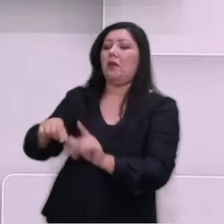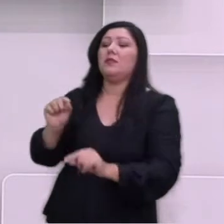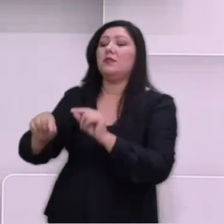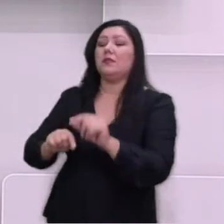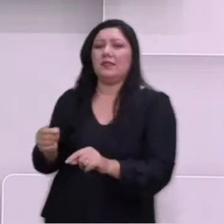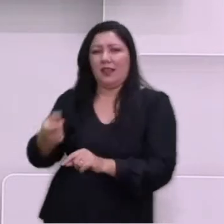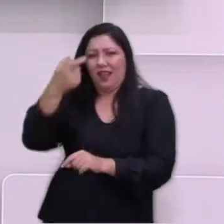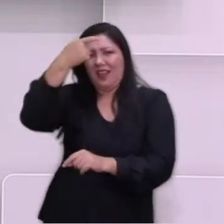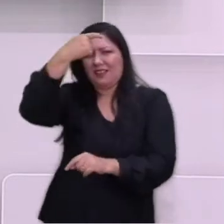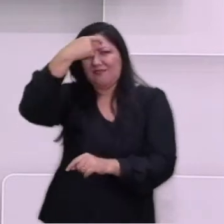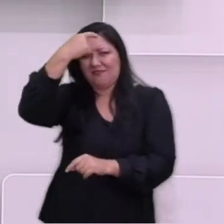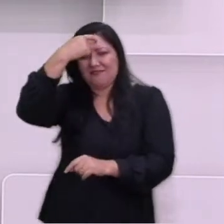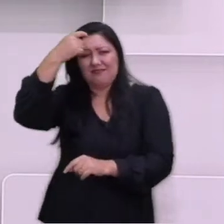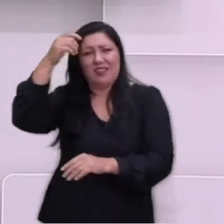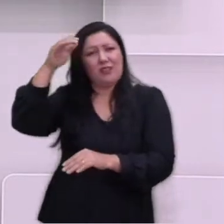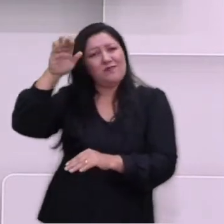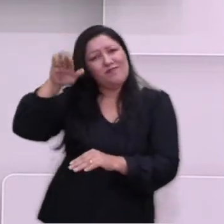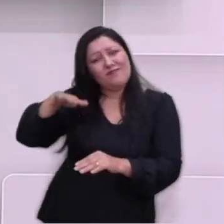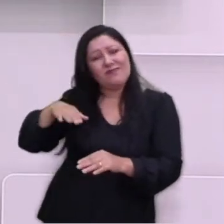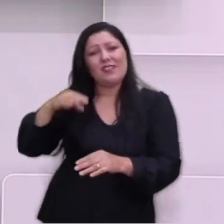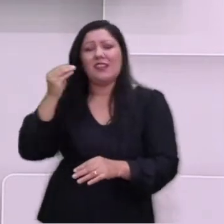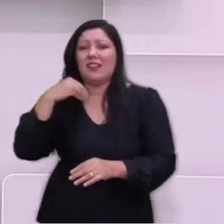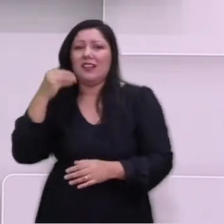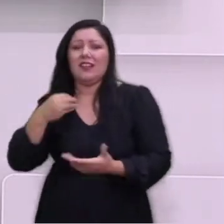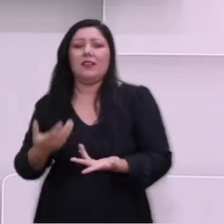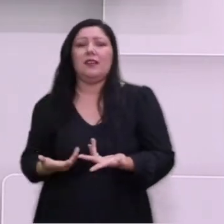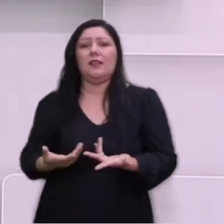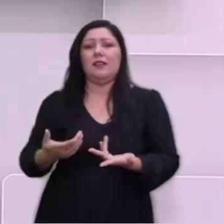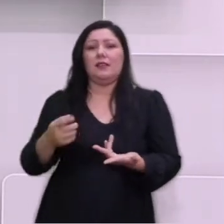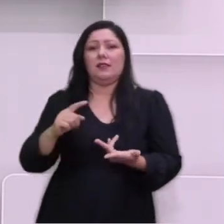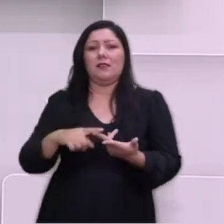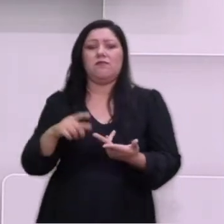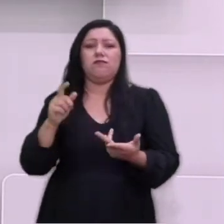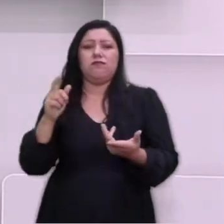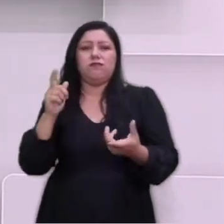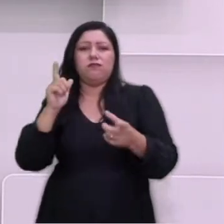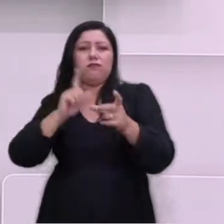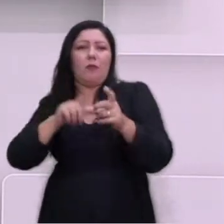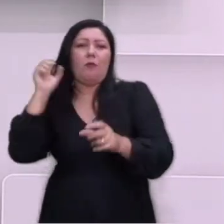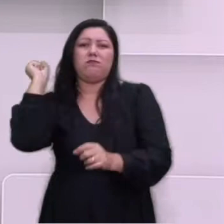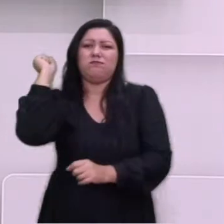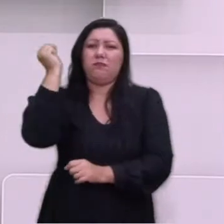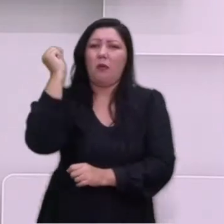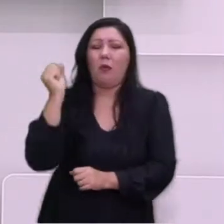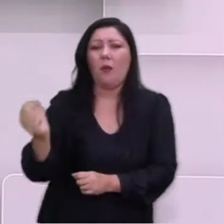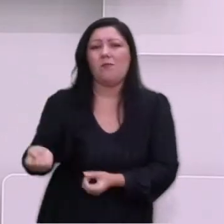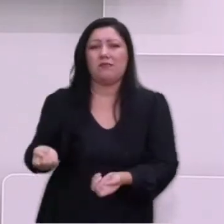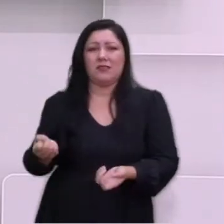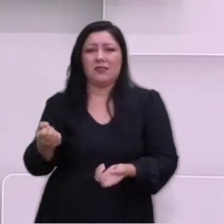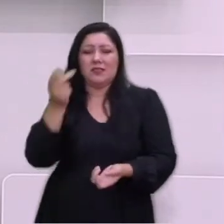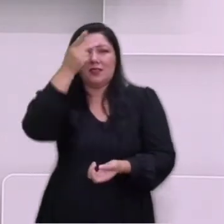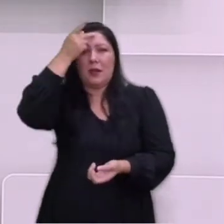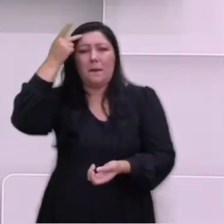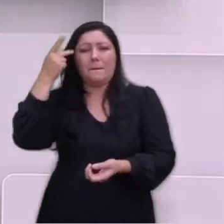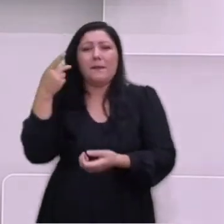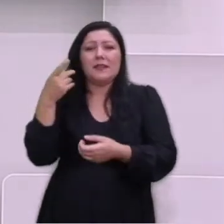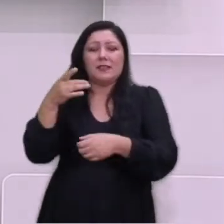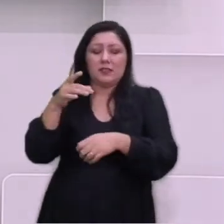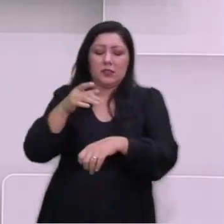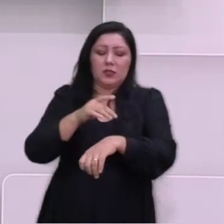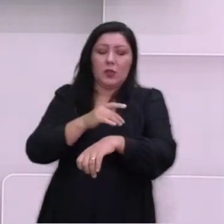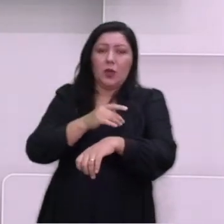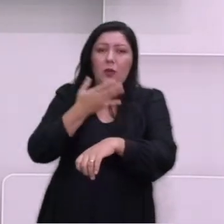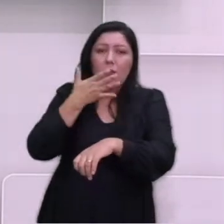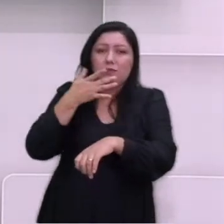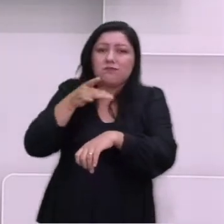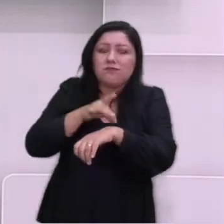comunistas, homossexuais, religiosos, negros e ciganos. O conflito pode ser dividido em três